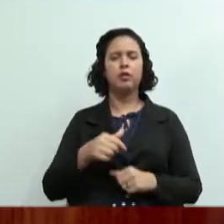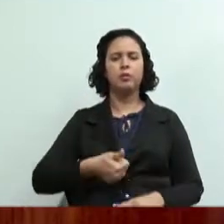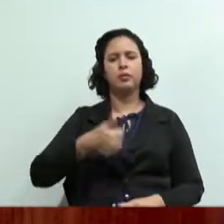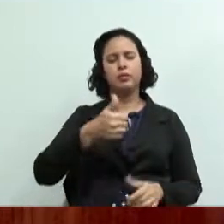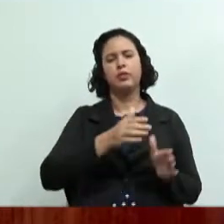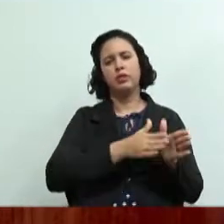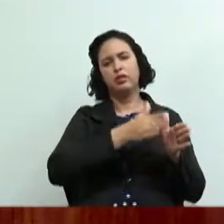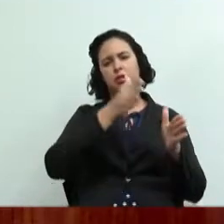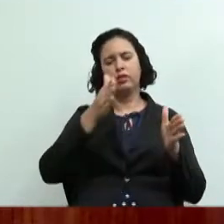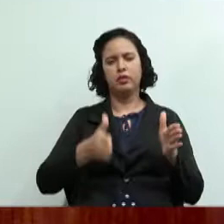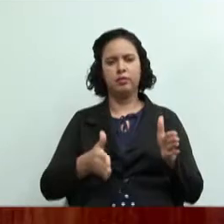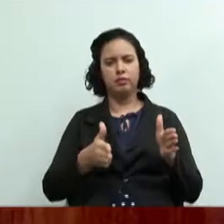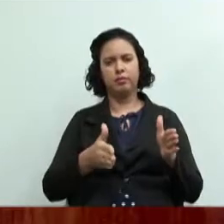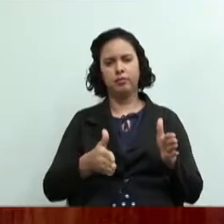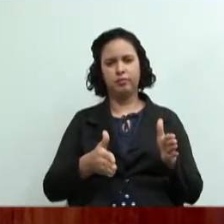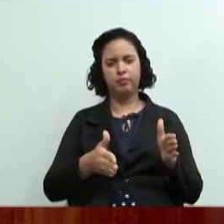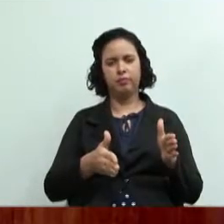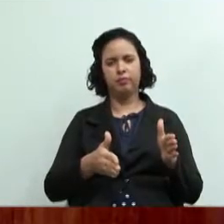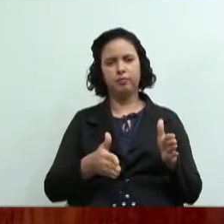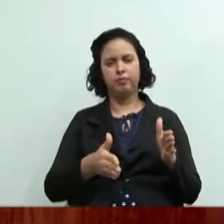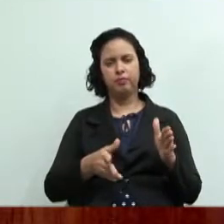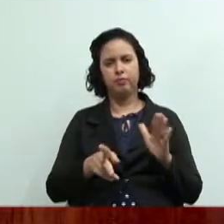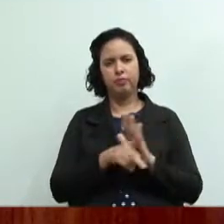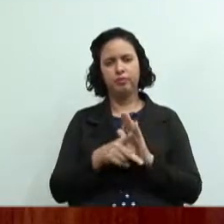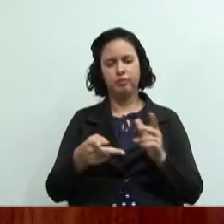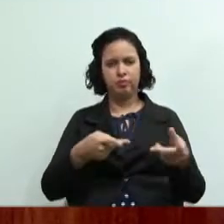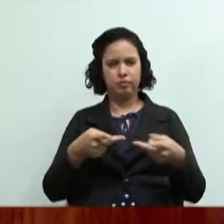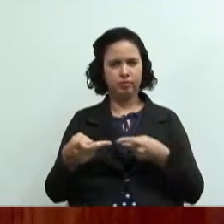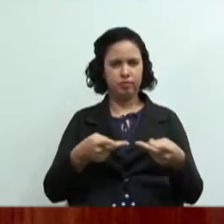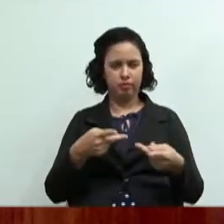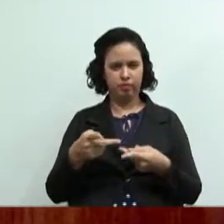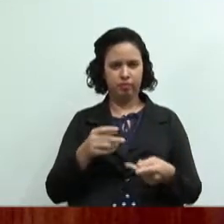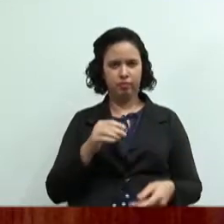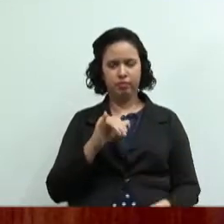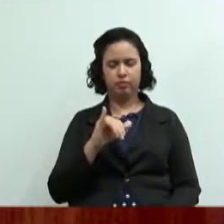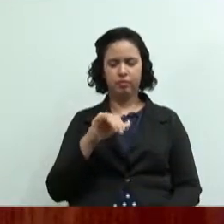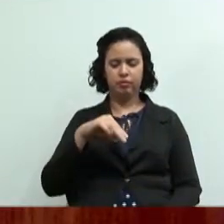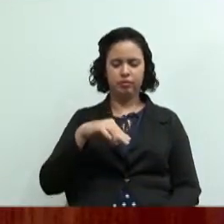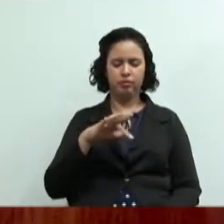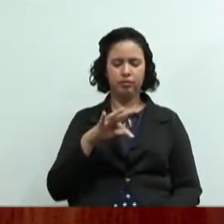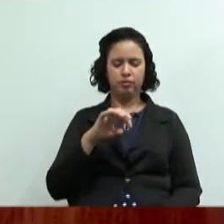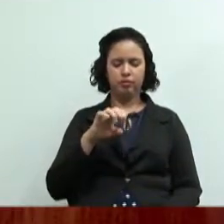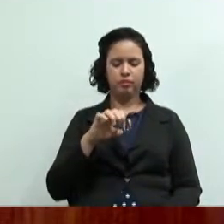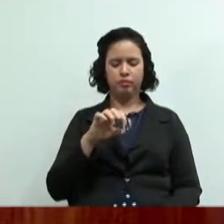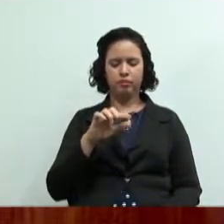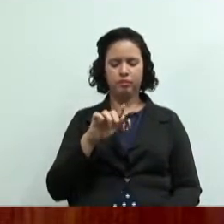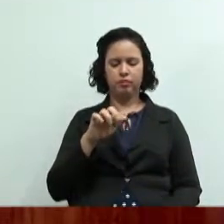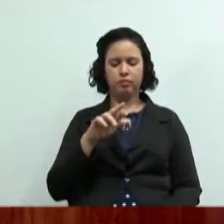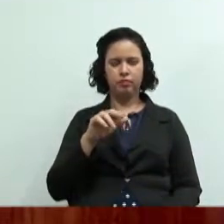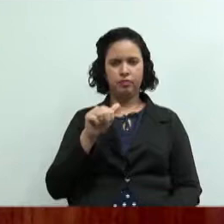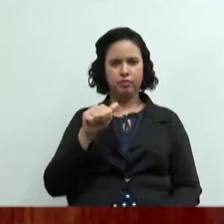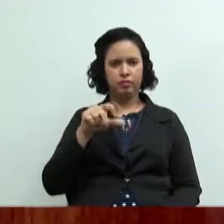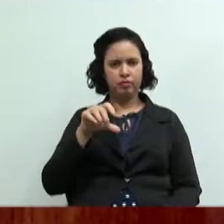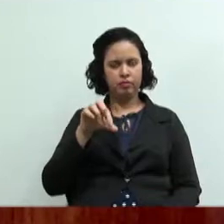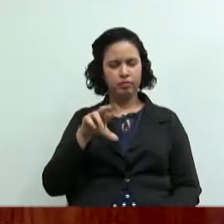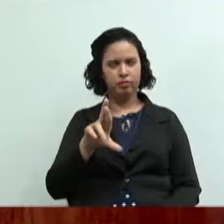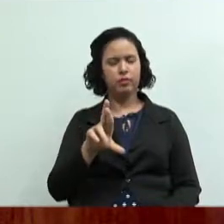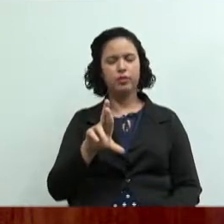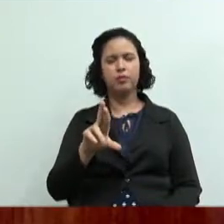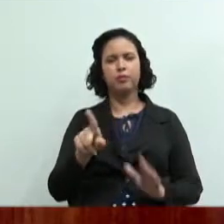etapa essa é uma parte da primeira etapa do projeto integrador que tem a ver com essa disciplina então a pesquisa